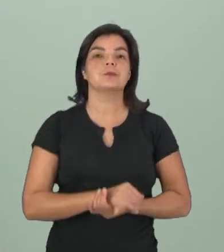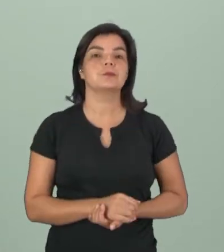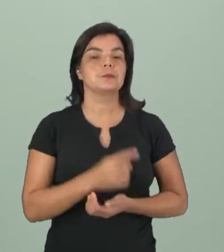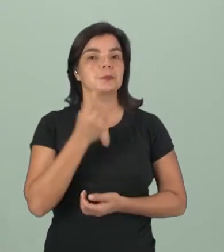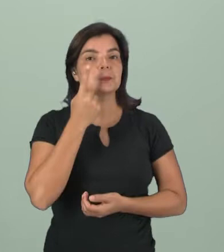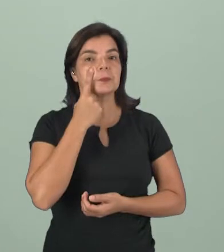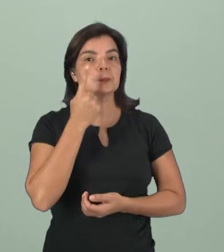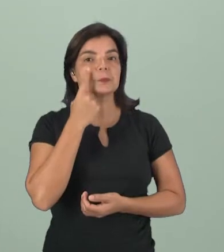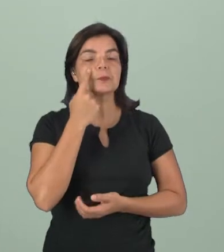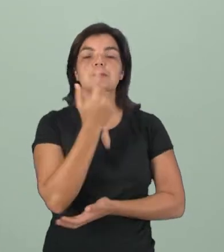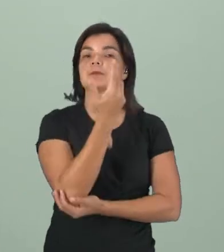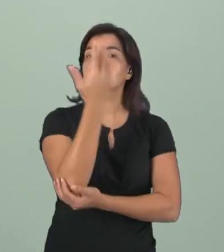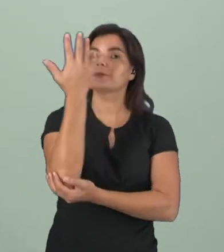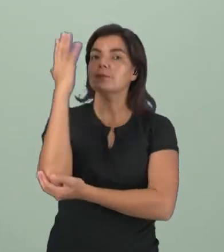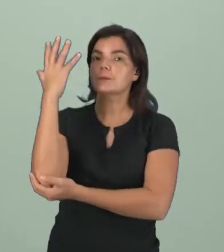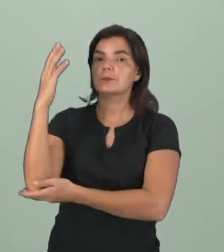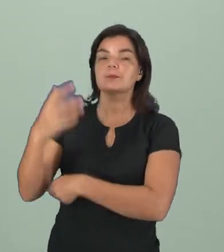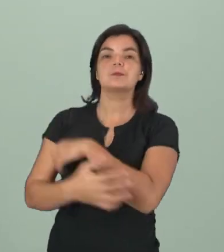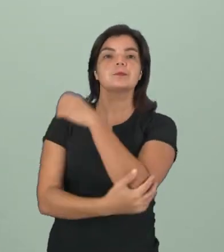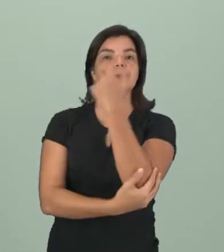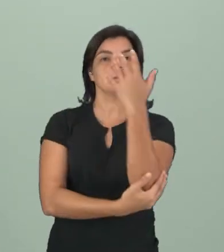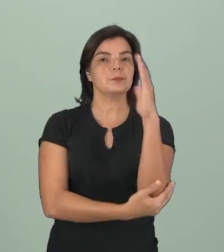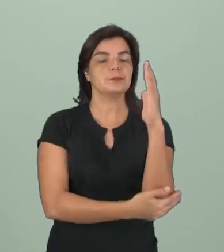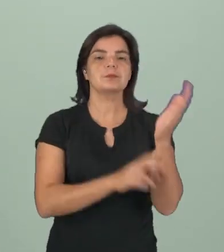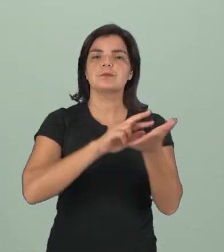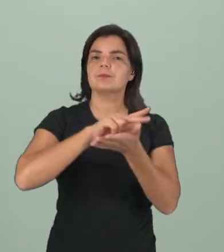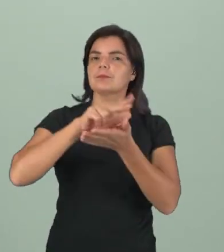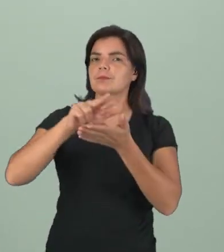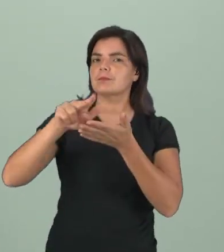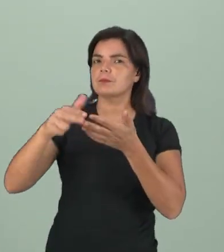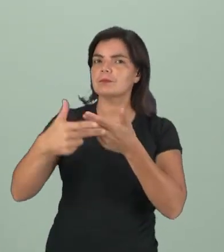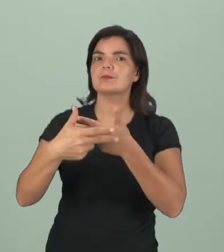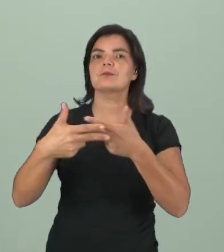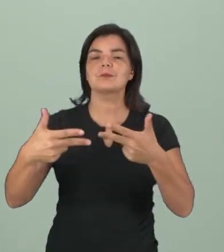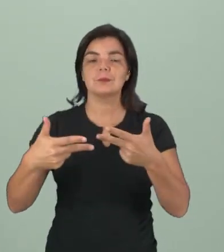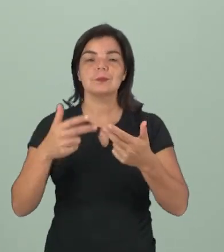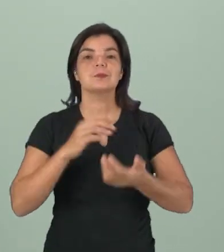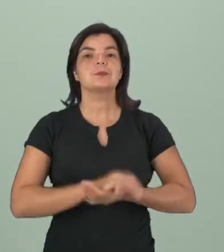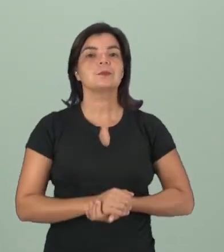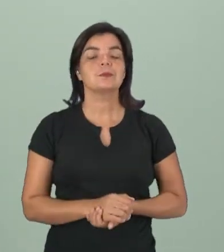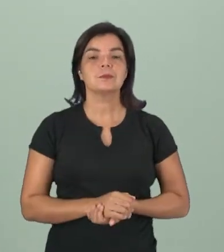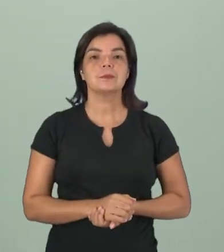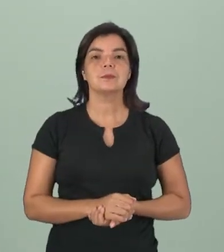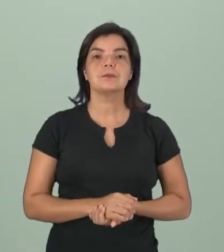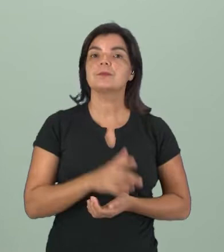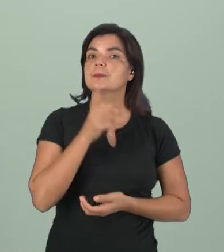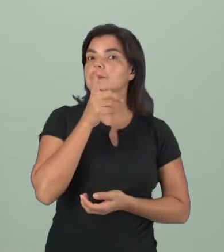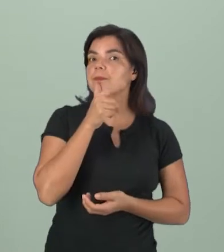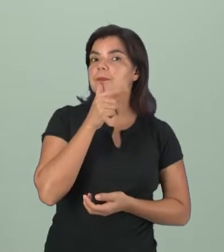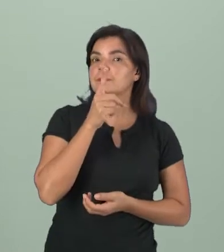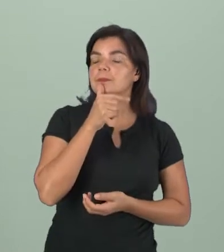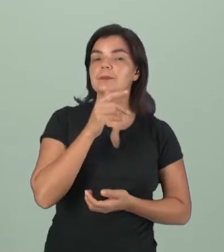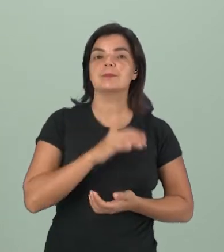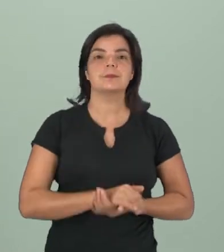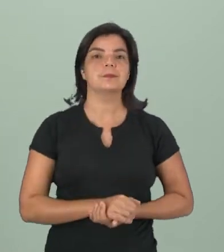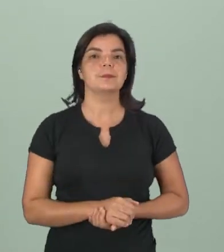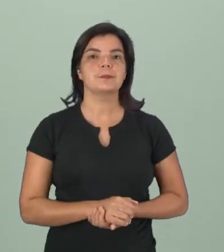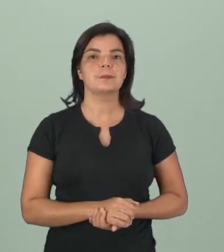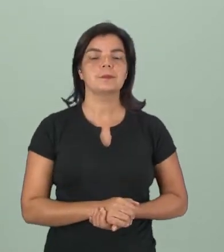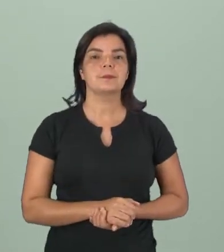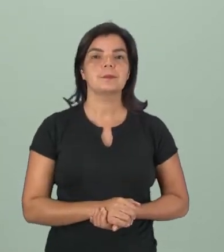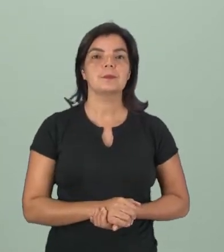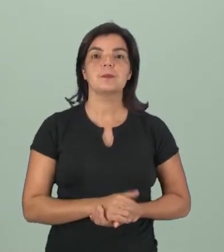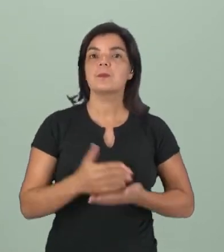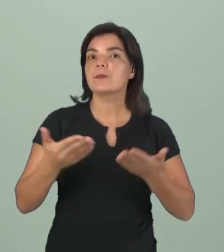possível observar as árvores, várias plantas foi possível observar. A água, isso mesmo.